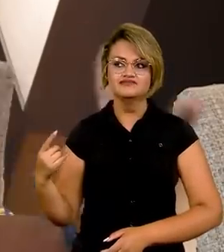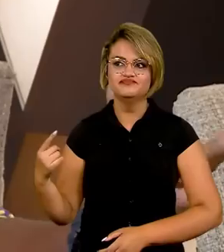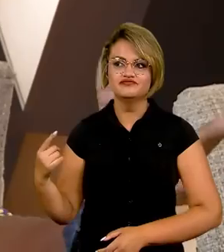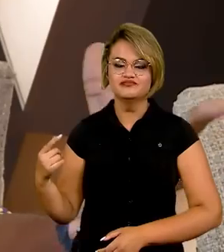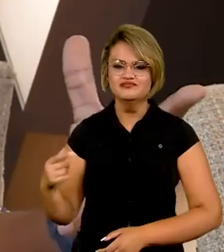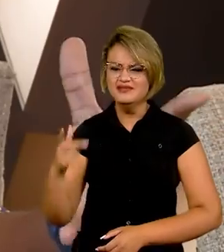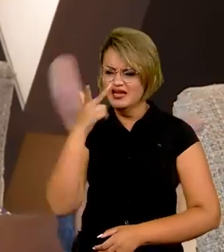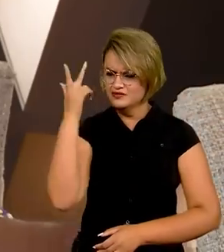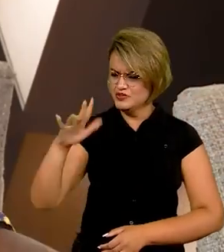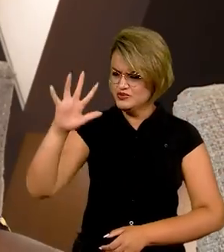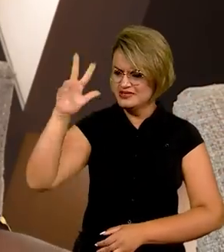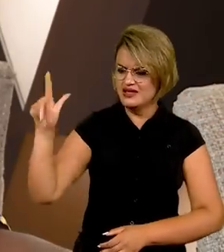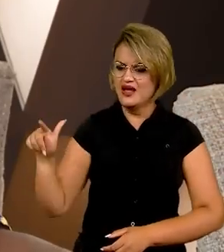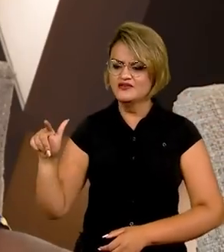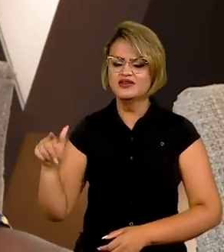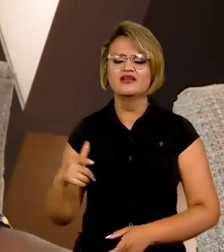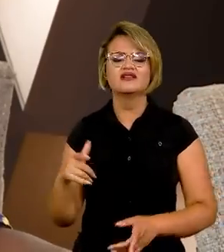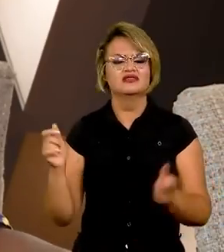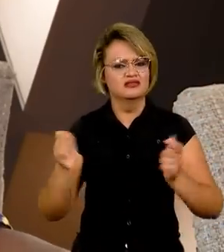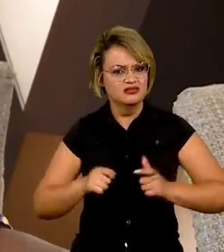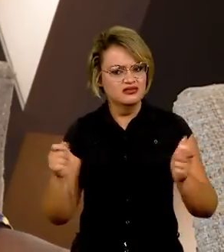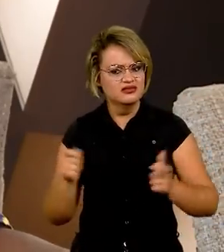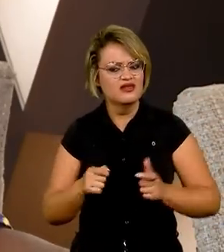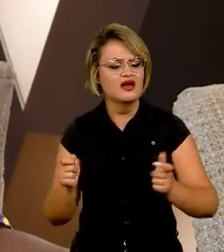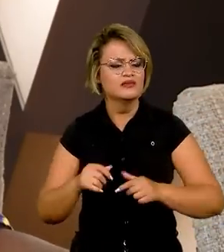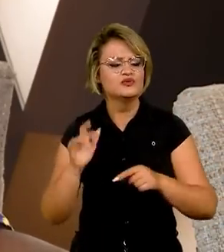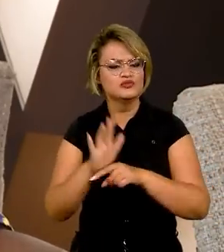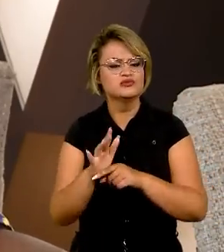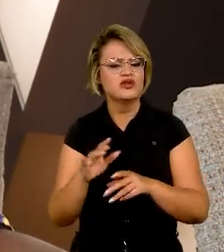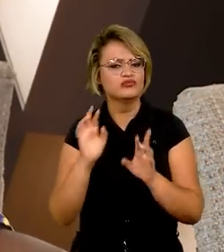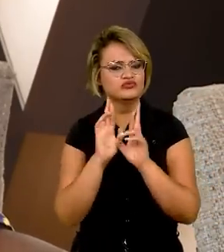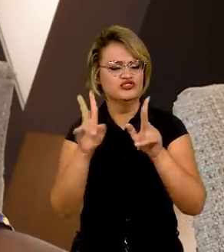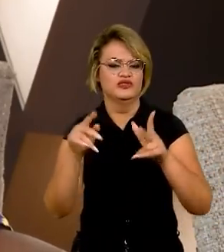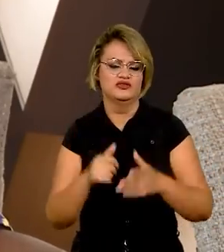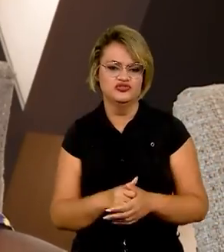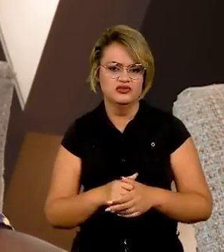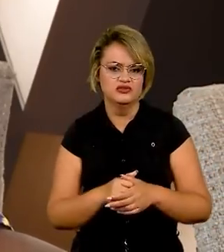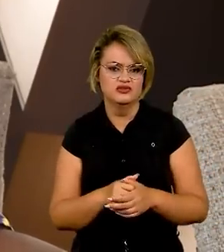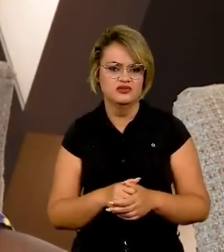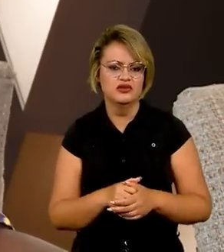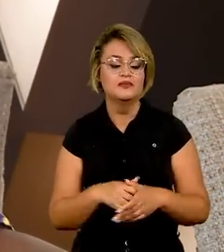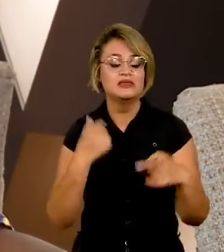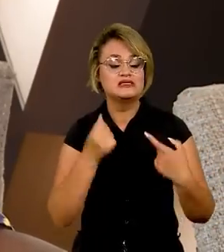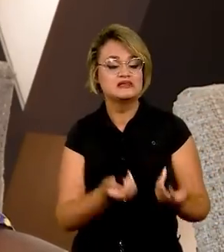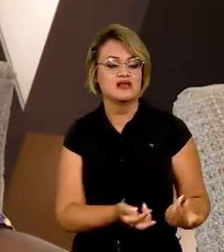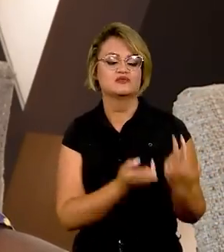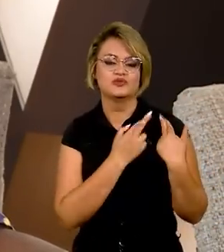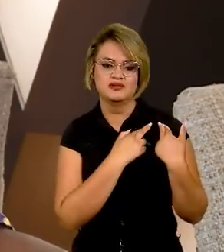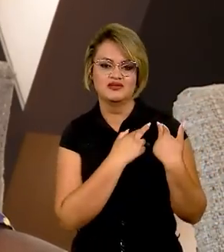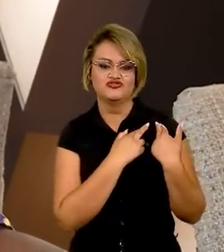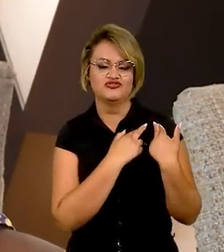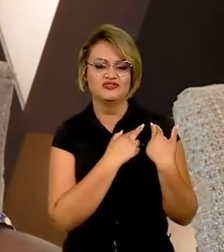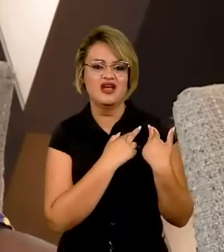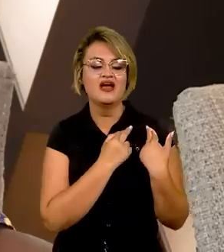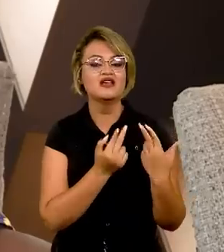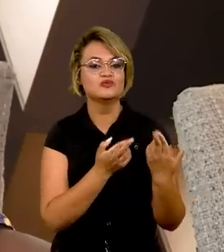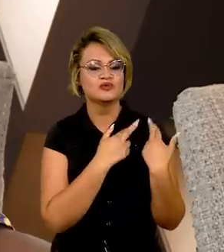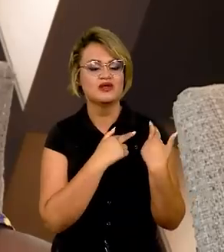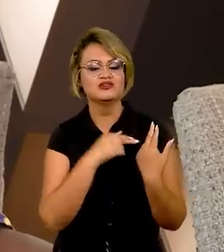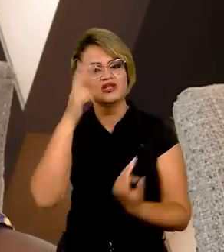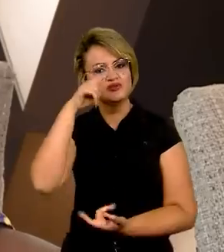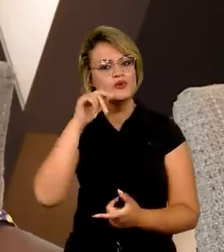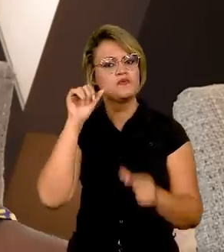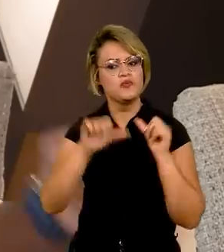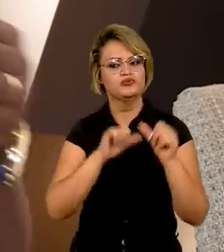pessoas em África que têm capacidade de fazer a diferença, têm a responsabilidade de mudar a